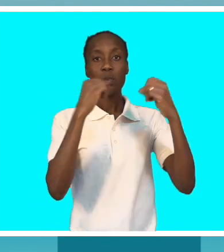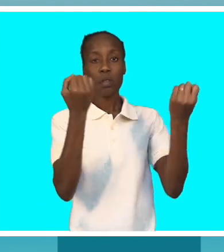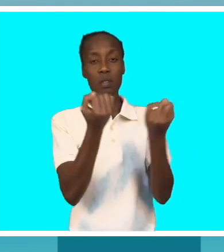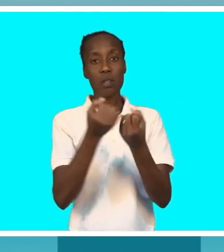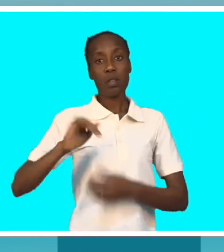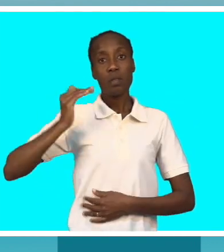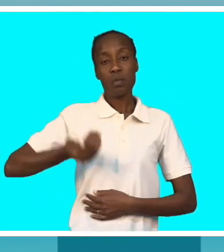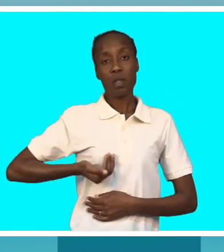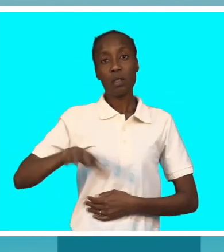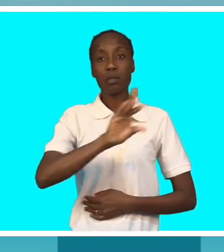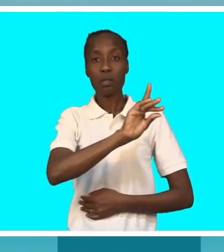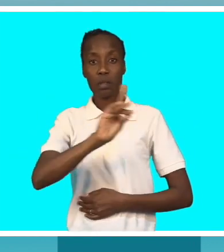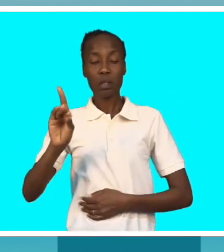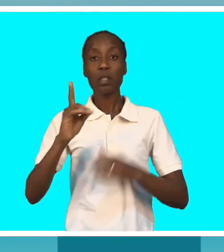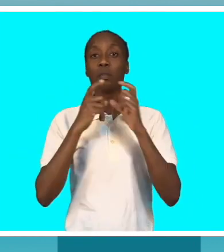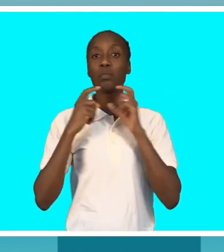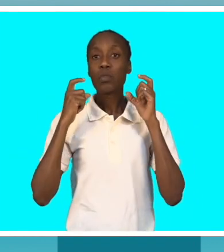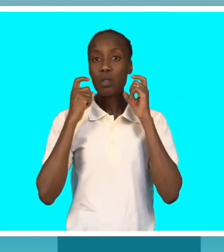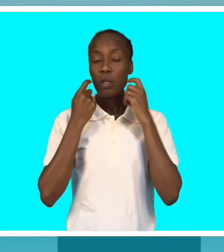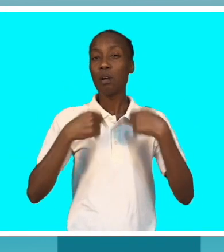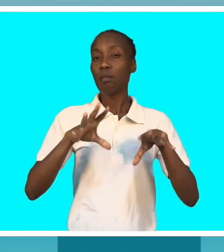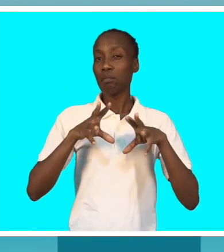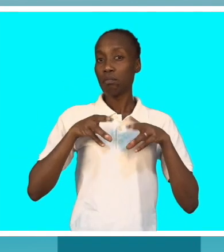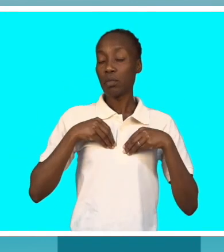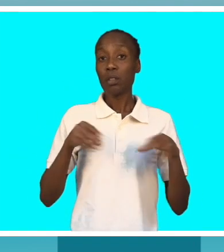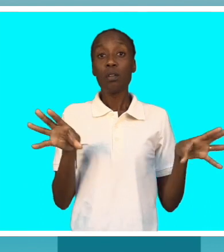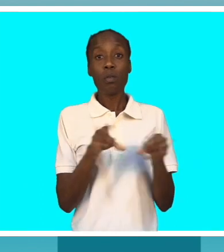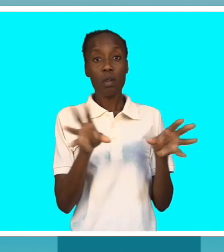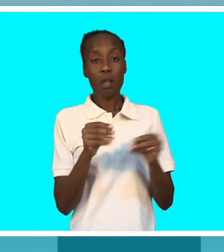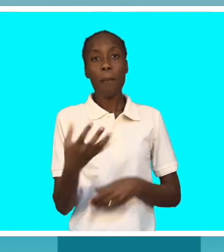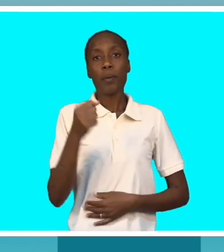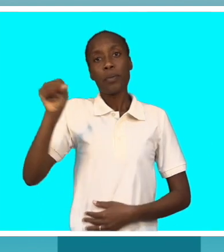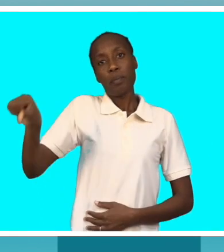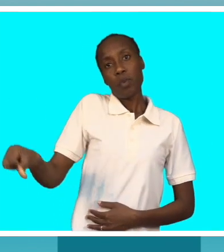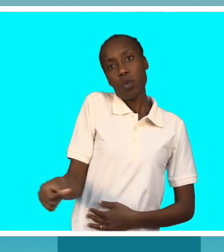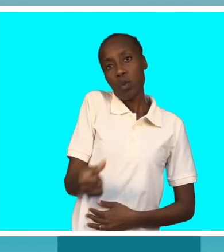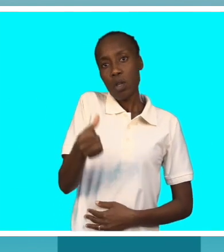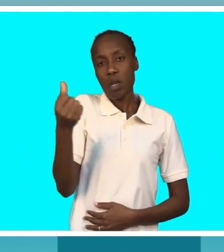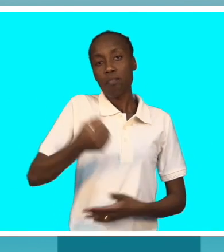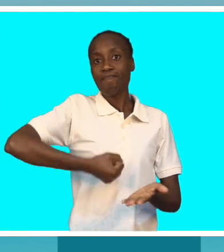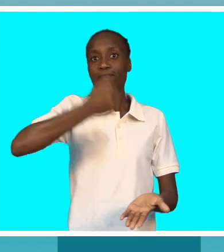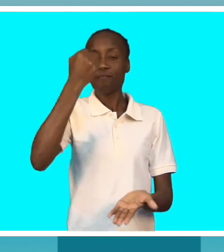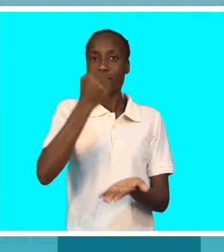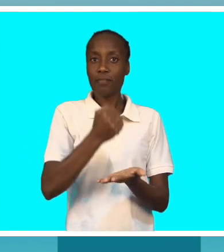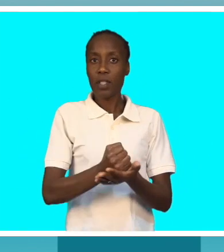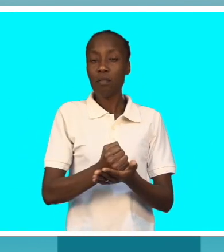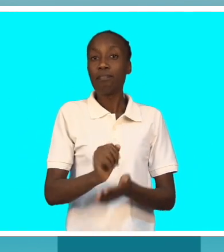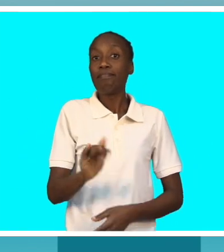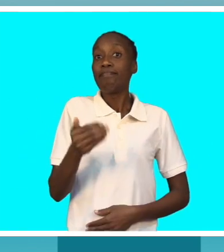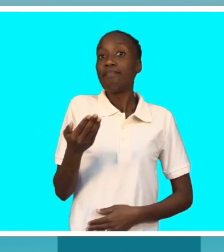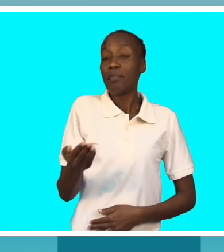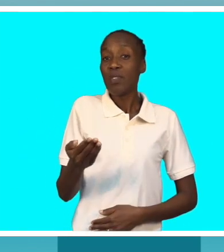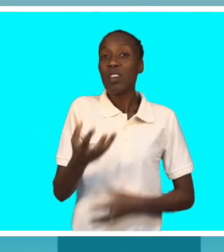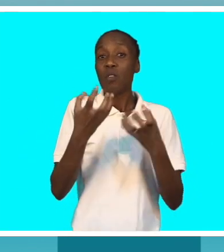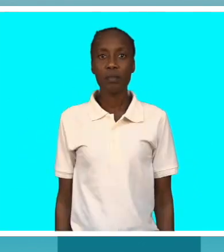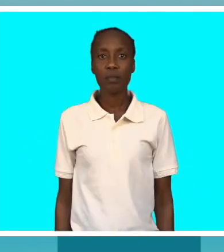das Mulheres com Deficiência de Moçambique, acredita que o relatório vai melhorar a tomada de decisões em caso de